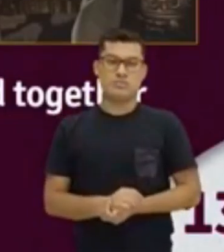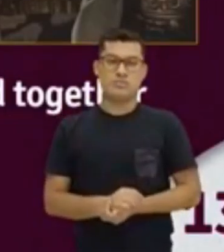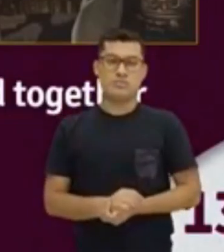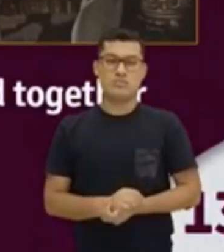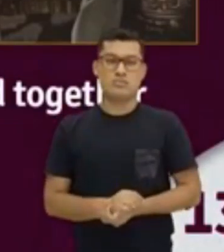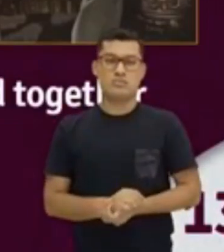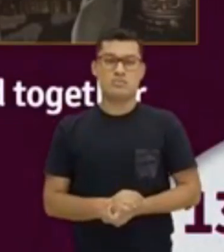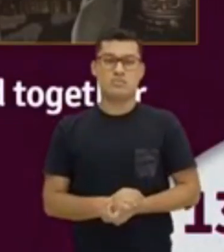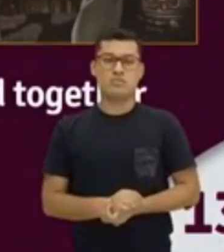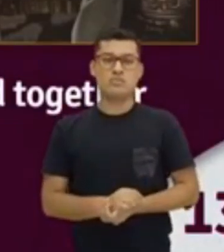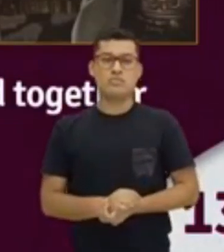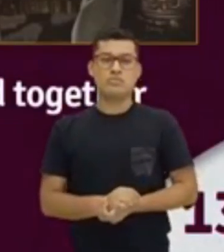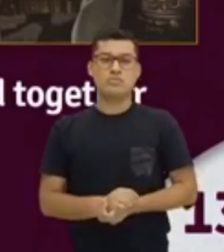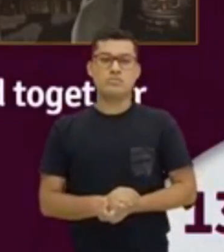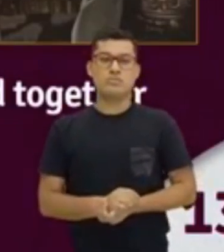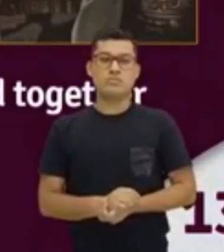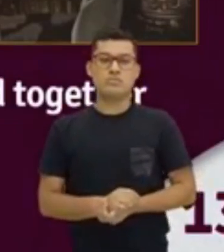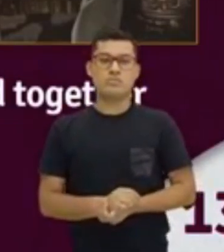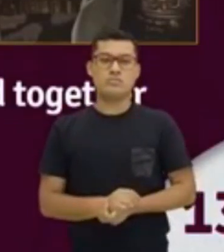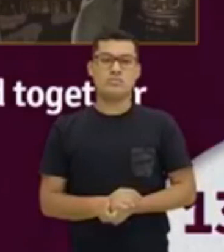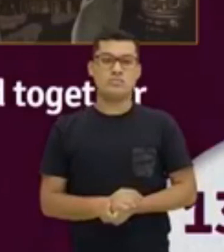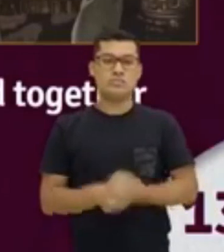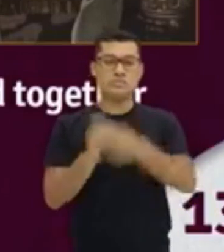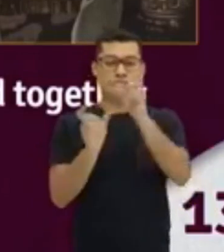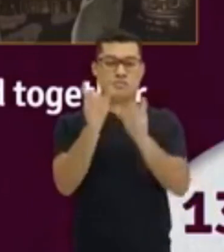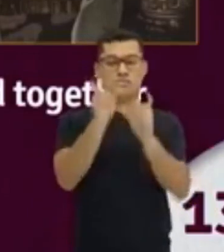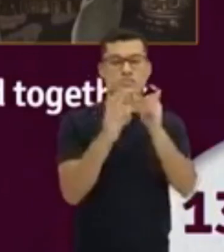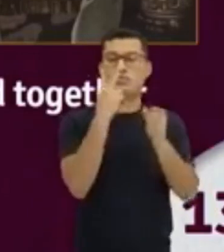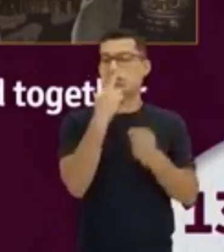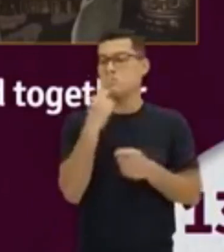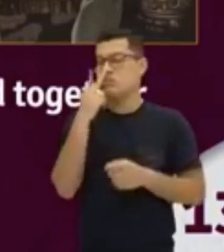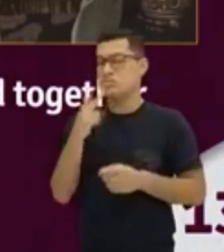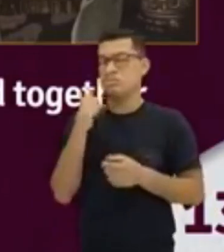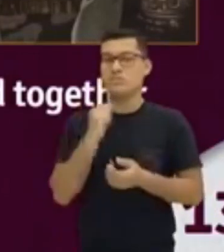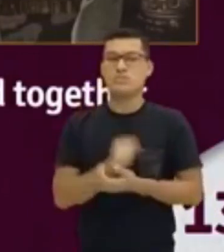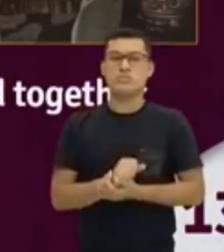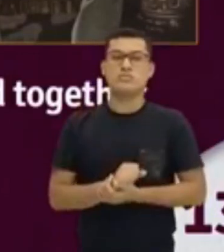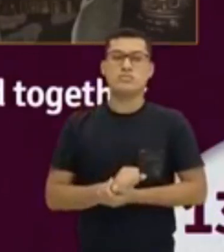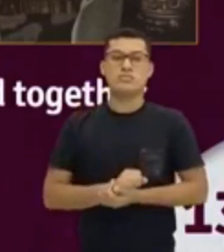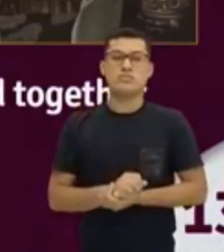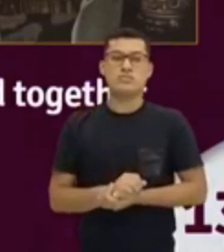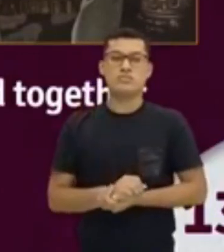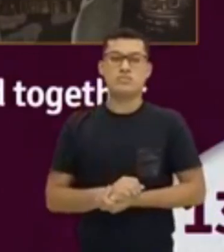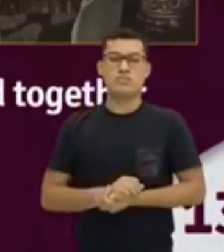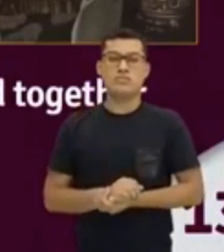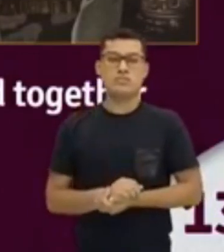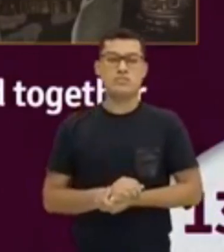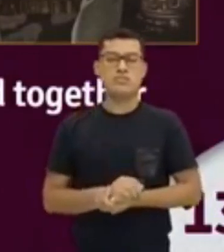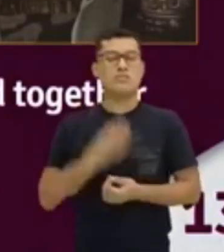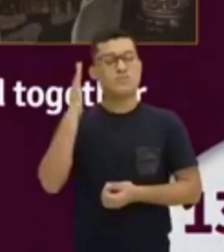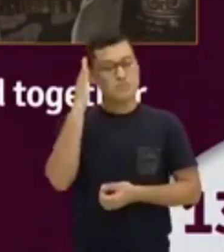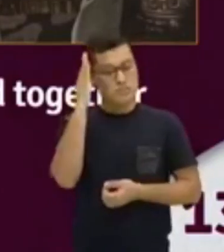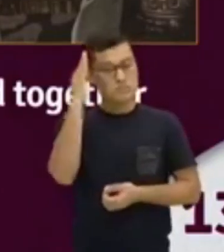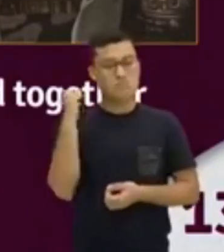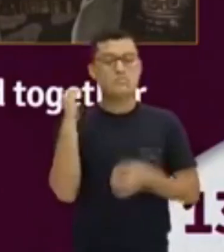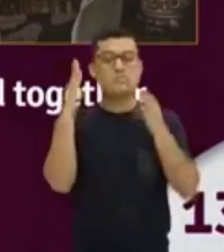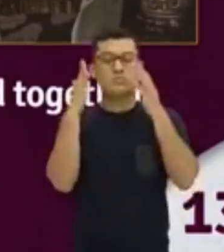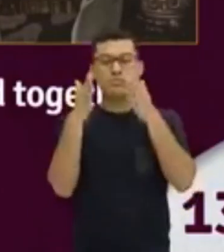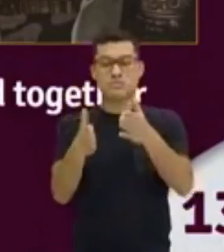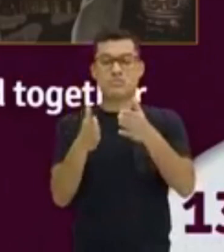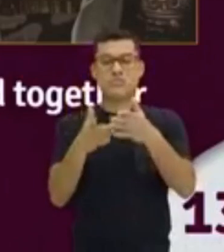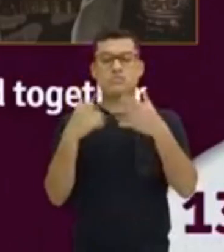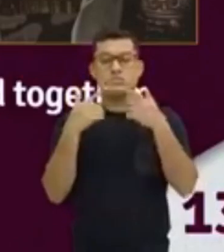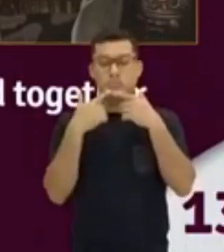Nacionalidade. É uma palavra transparente. E aí você consegue reconhecer direto do português.